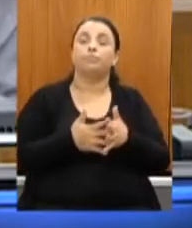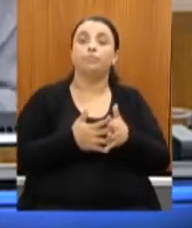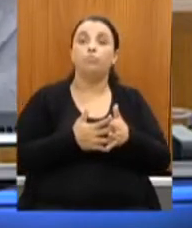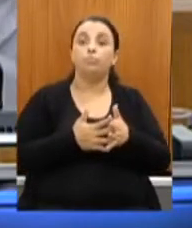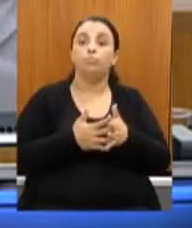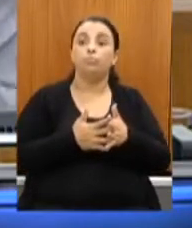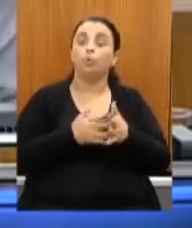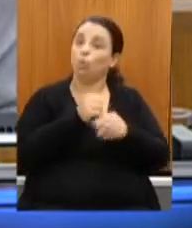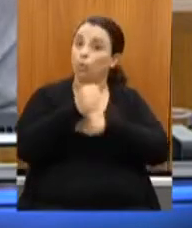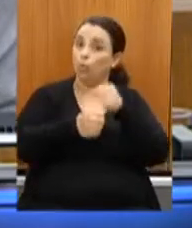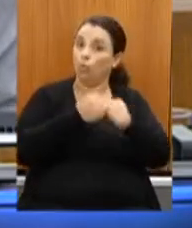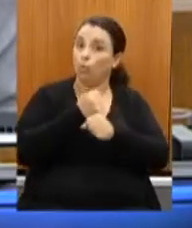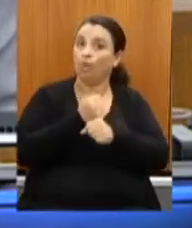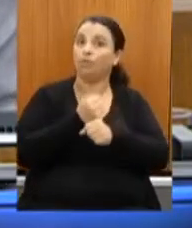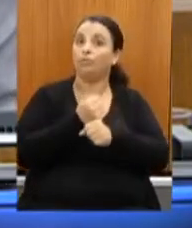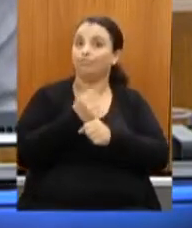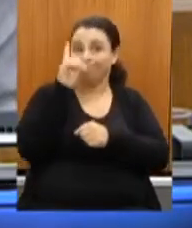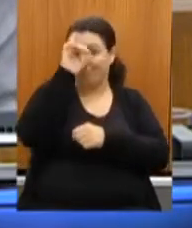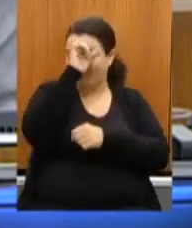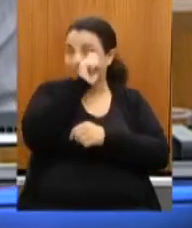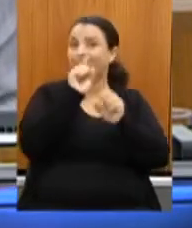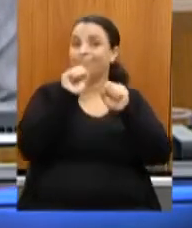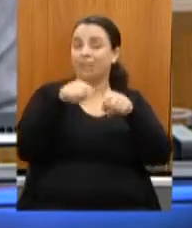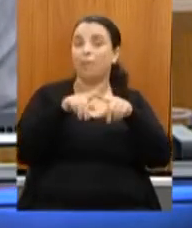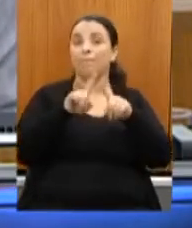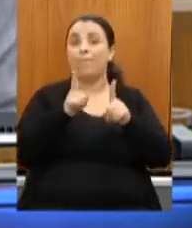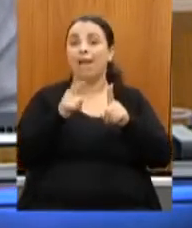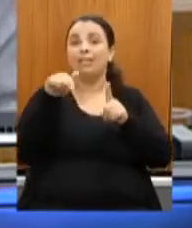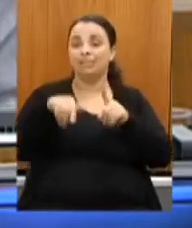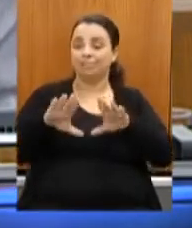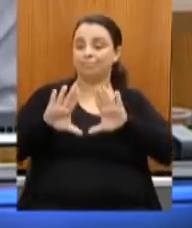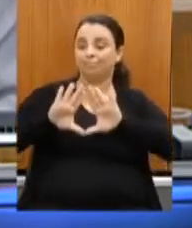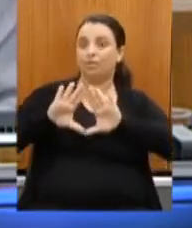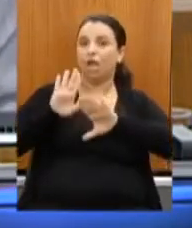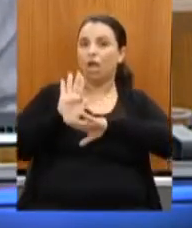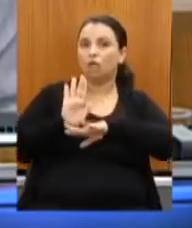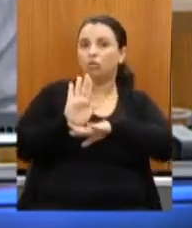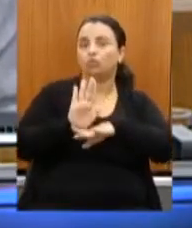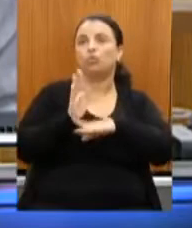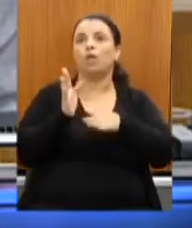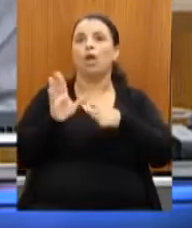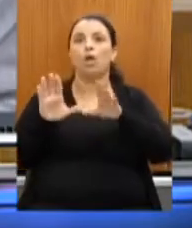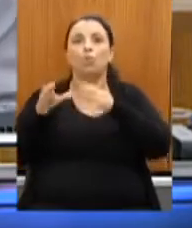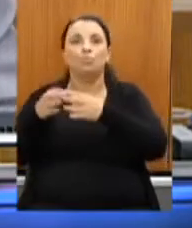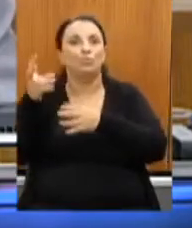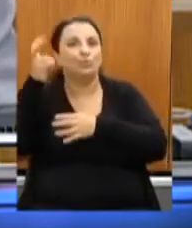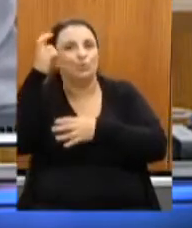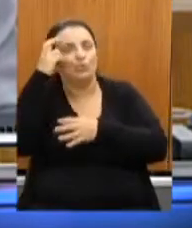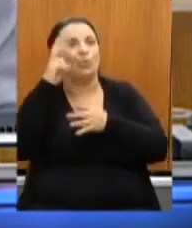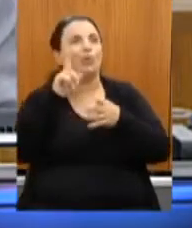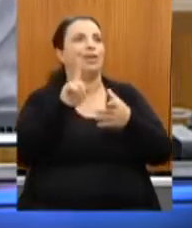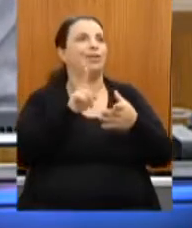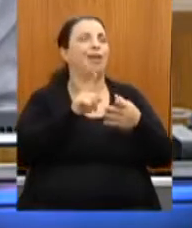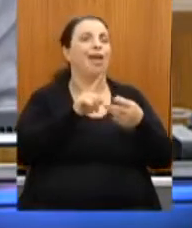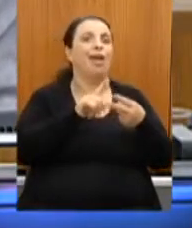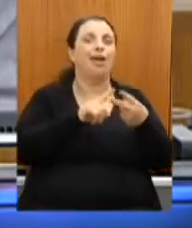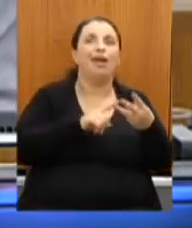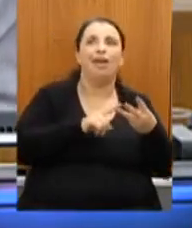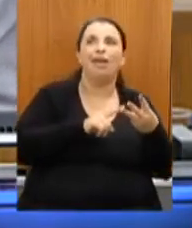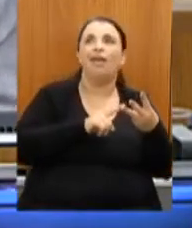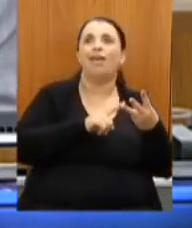ajuda dessa casa, da Comissão de Cultura, da Comissão de Turismo, da Frente da Gastronomia,